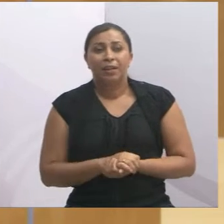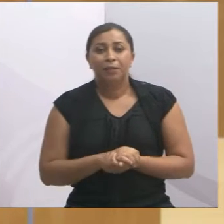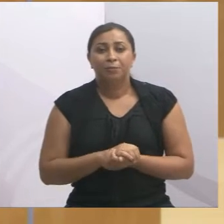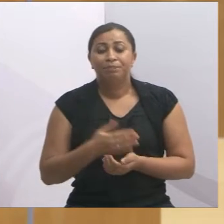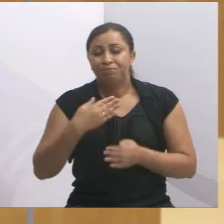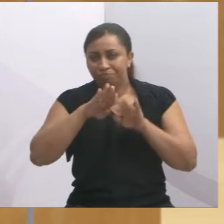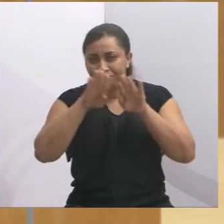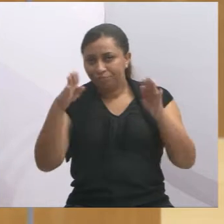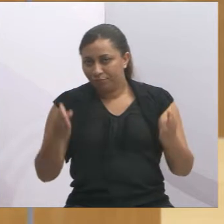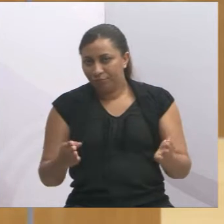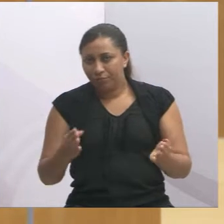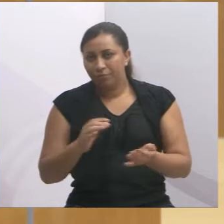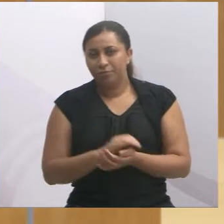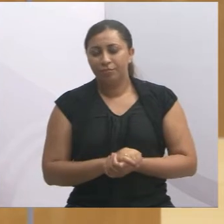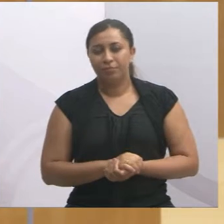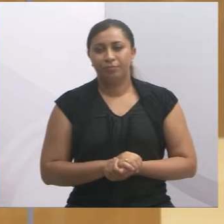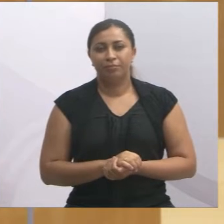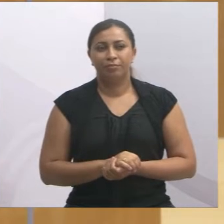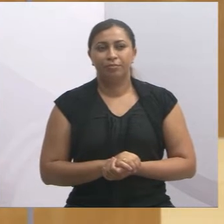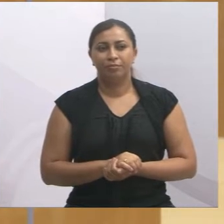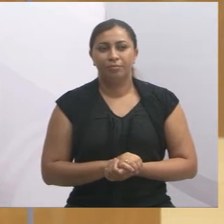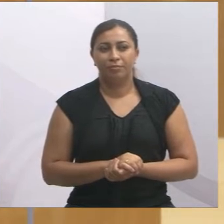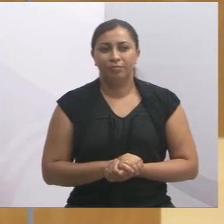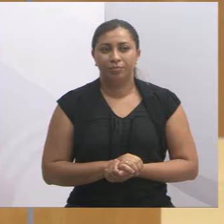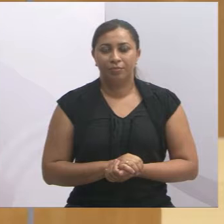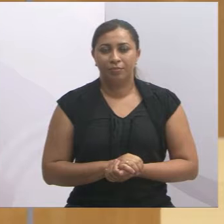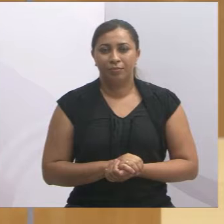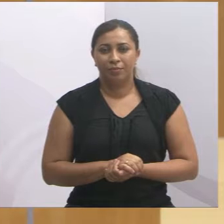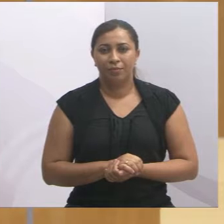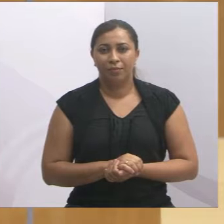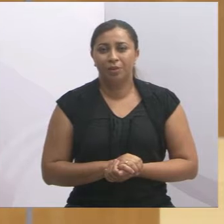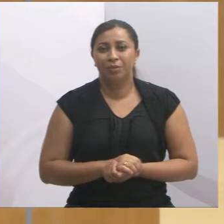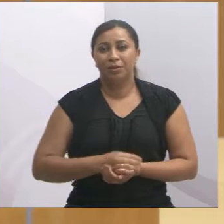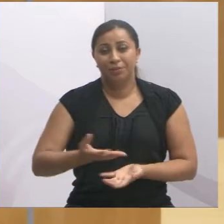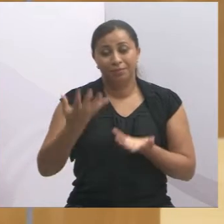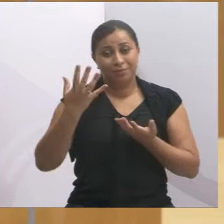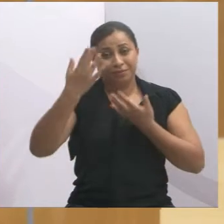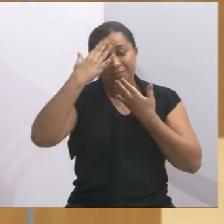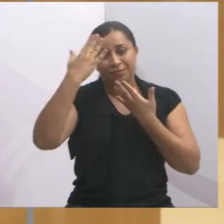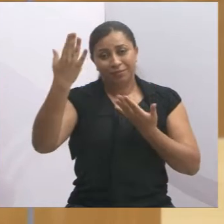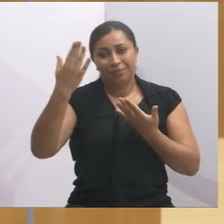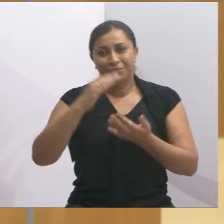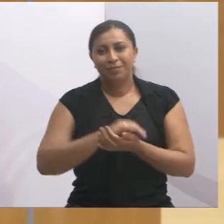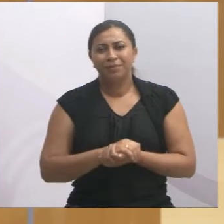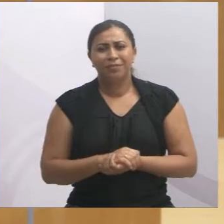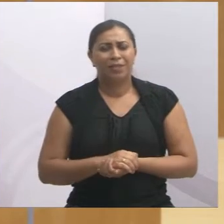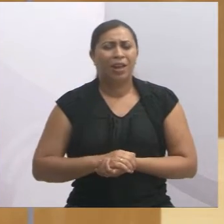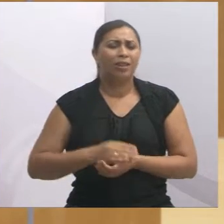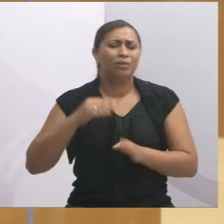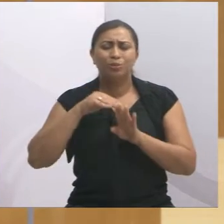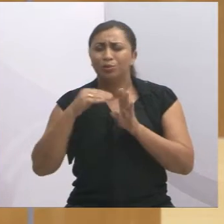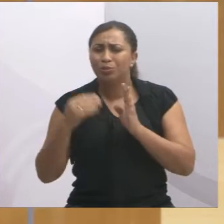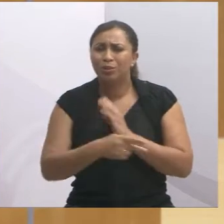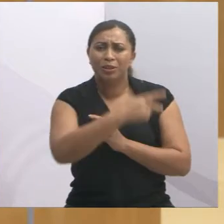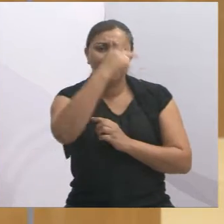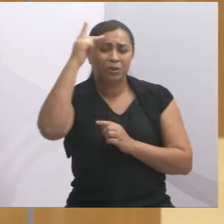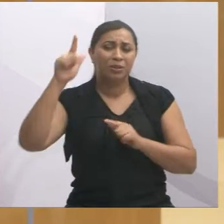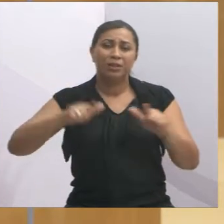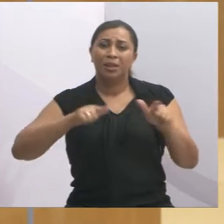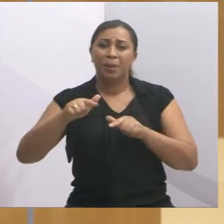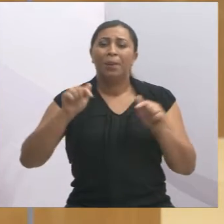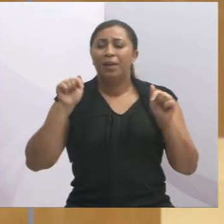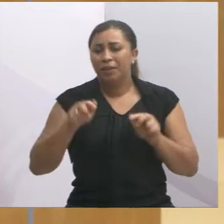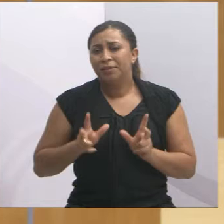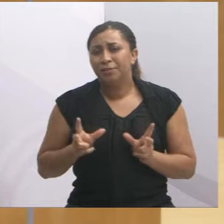gabinete, e aonde eu, em nome do meu gabinete, agradeço a todos os assessores dessa casa, que também a